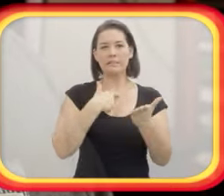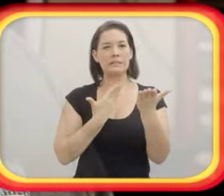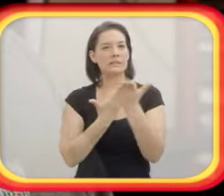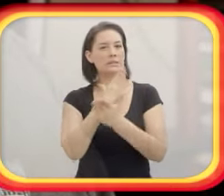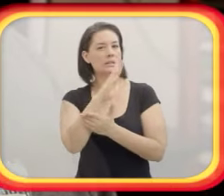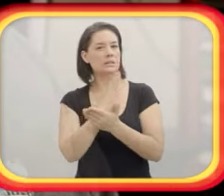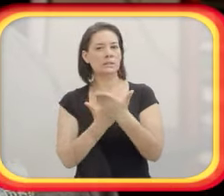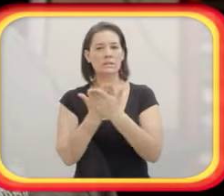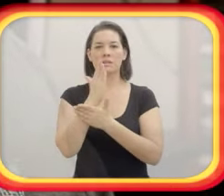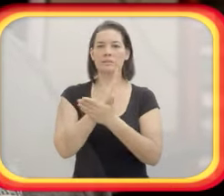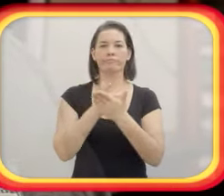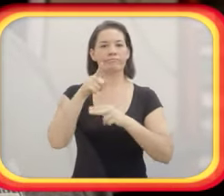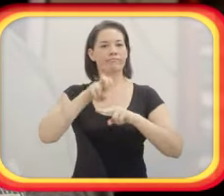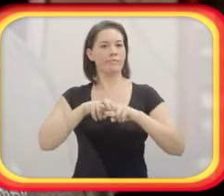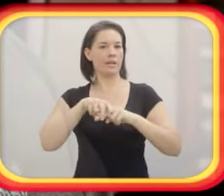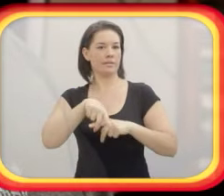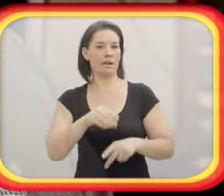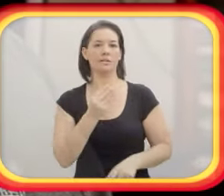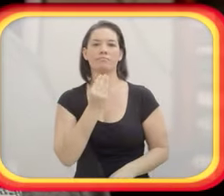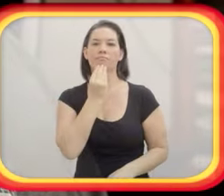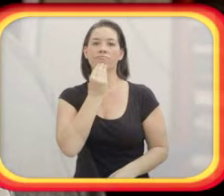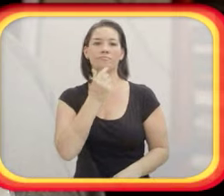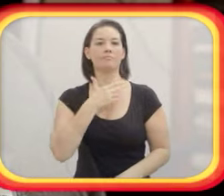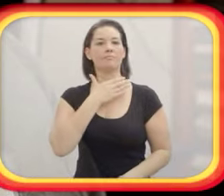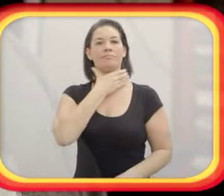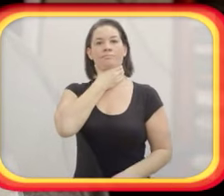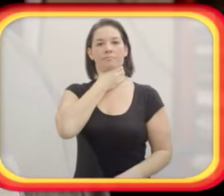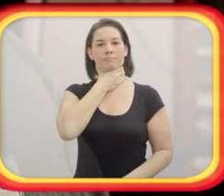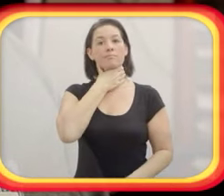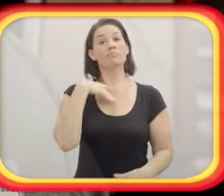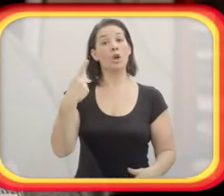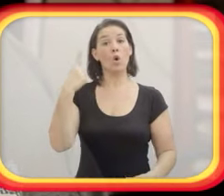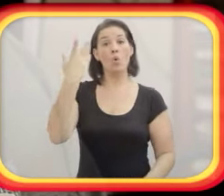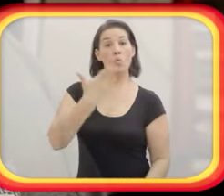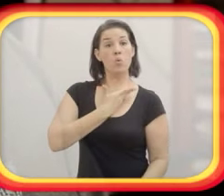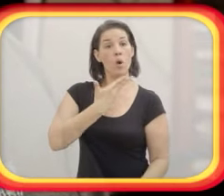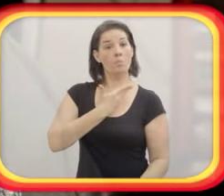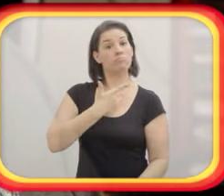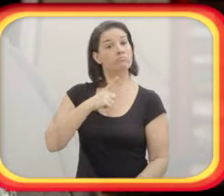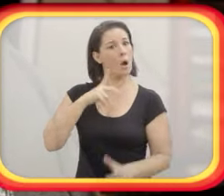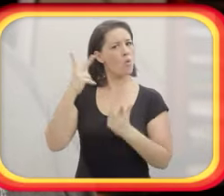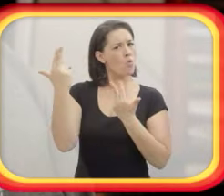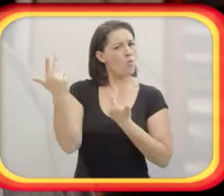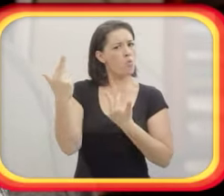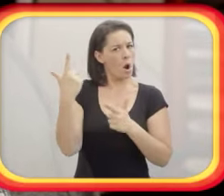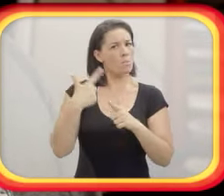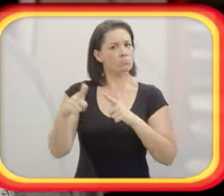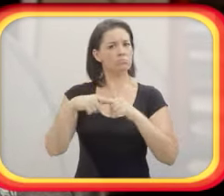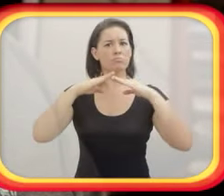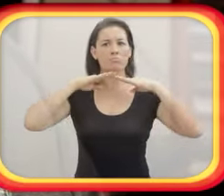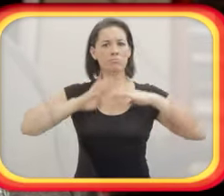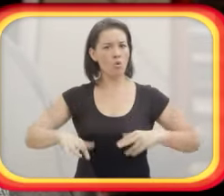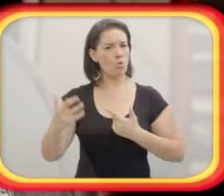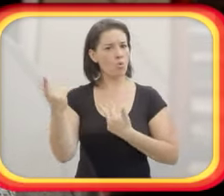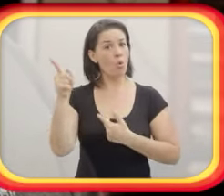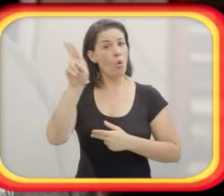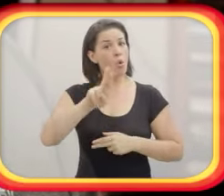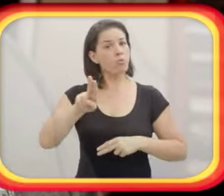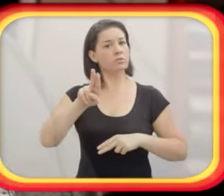incomodava bastante utilizar a cadeira com queixo. Então, um amigo, que tem a mesma lesão que eu, utilizava